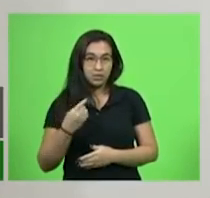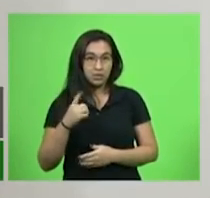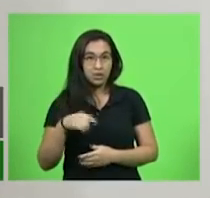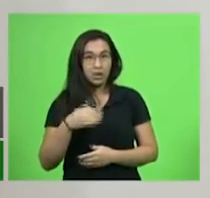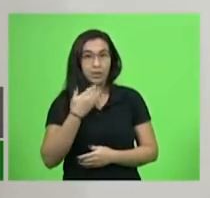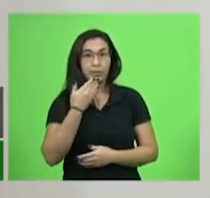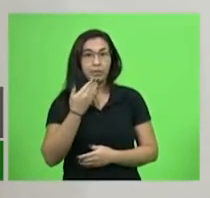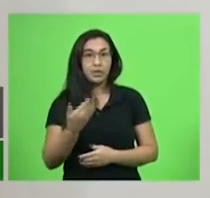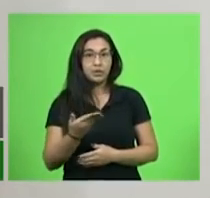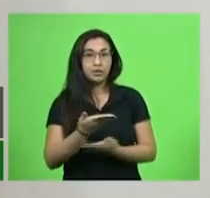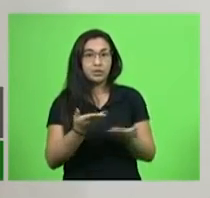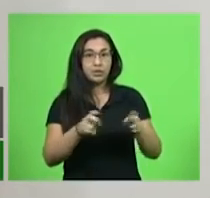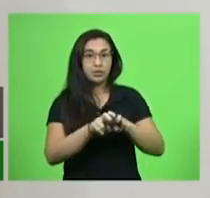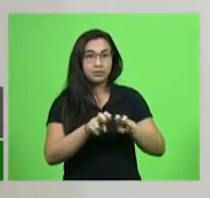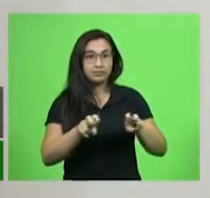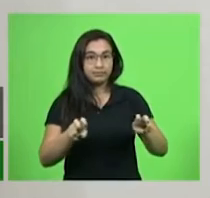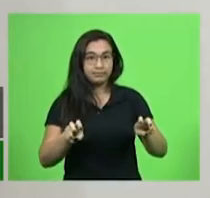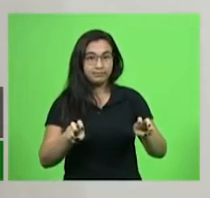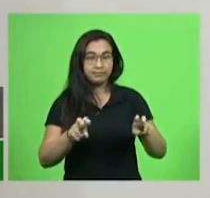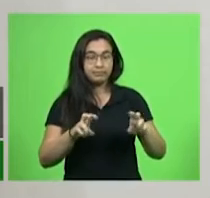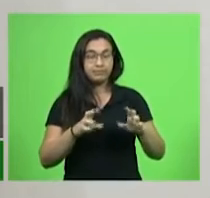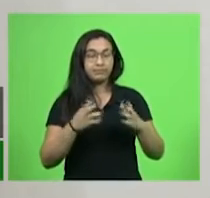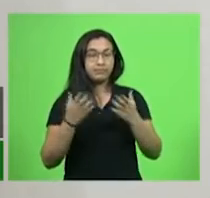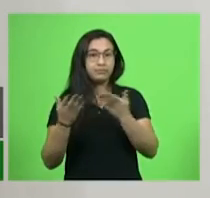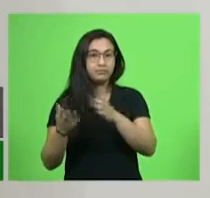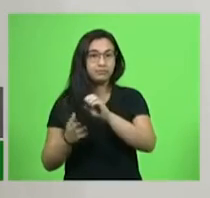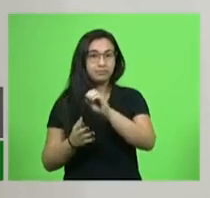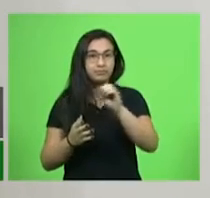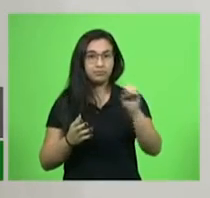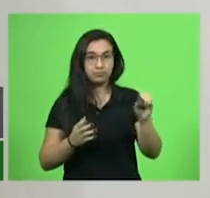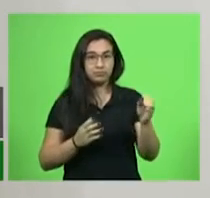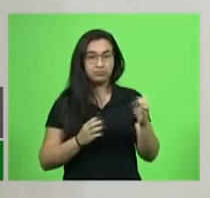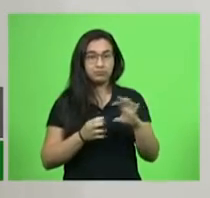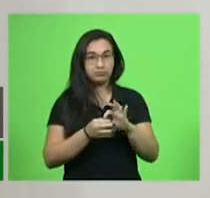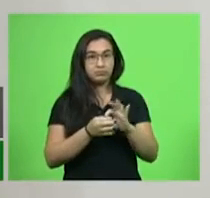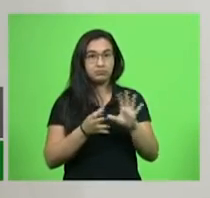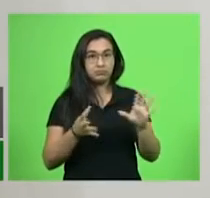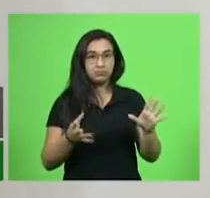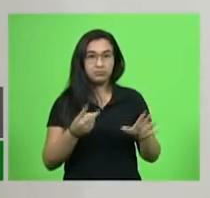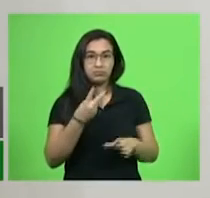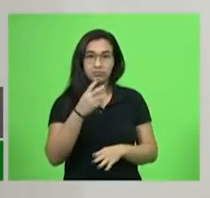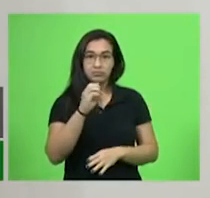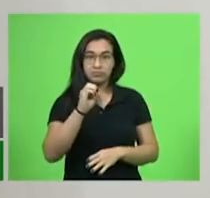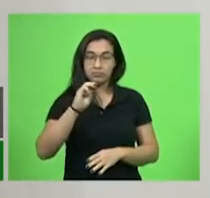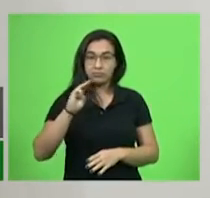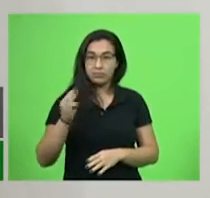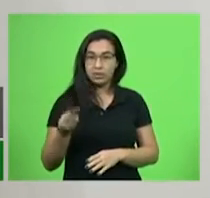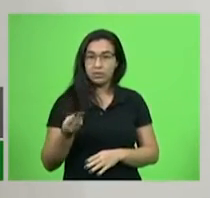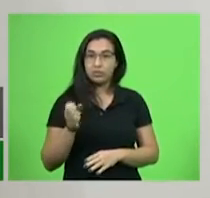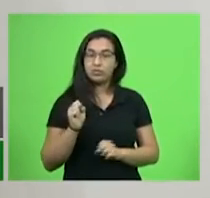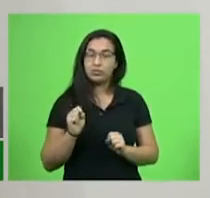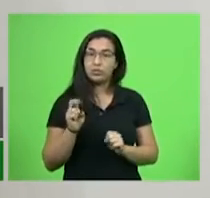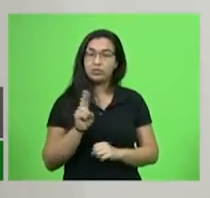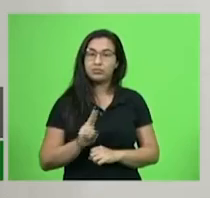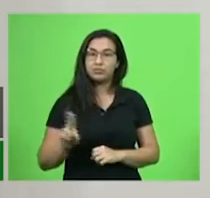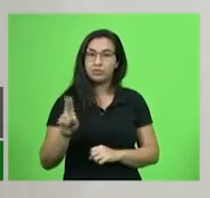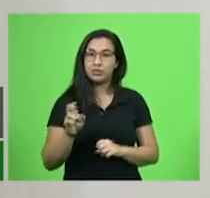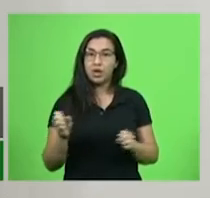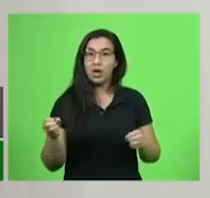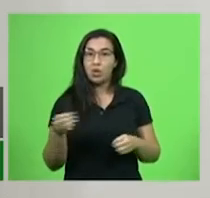bancada do Oeste e foi autorizado 20 milhões que serão utilizados para novos equipamentos,